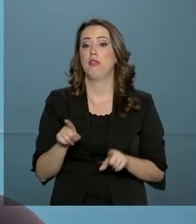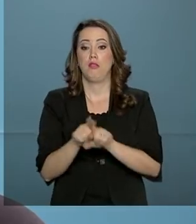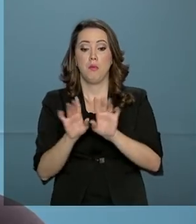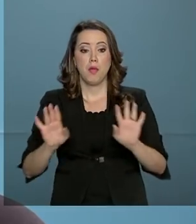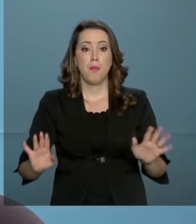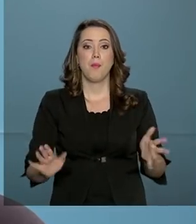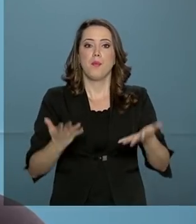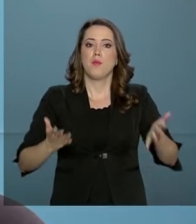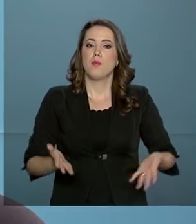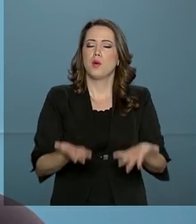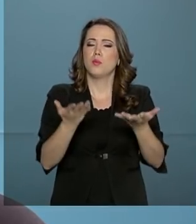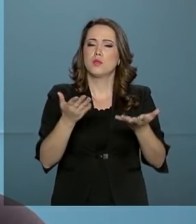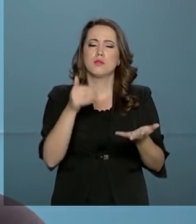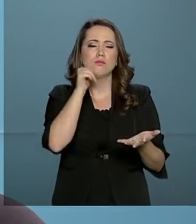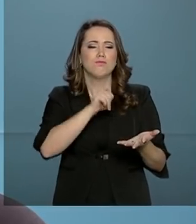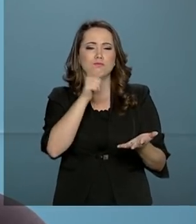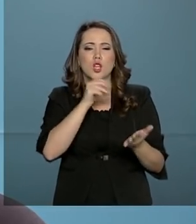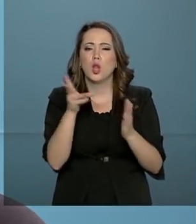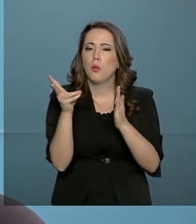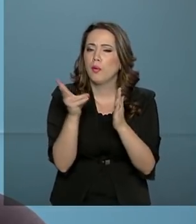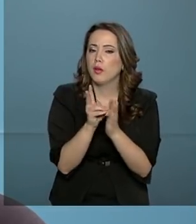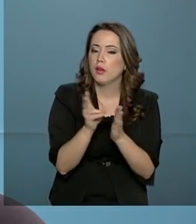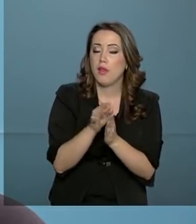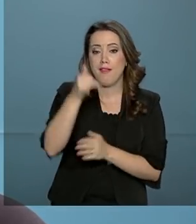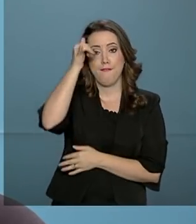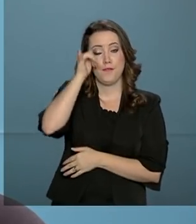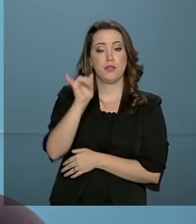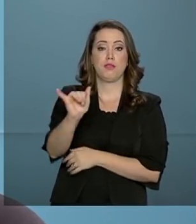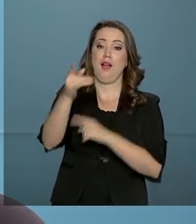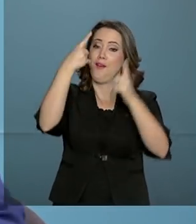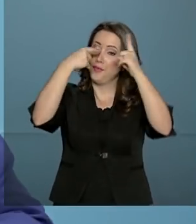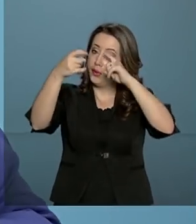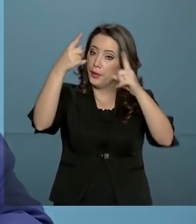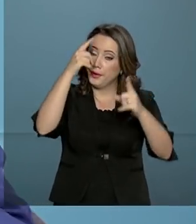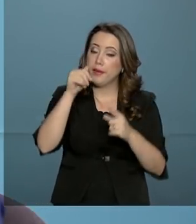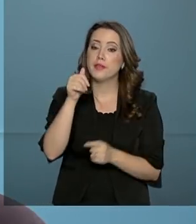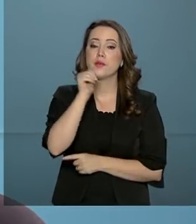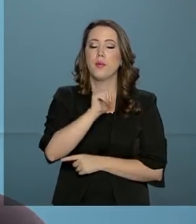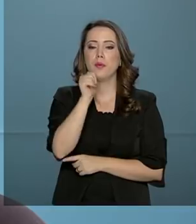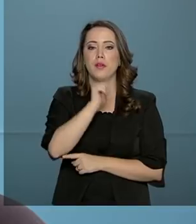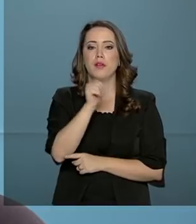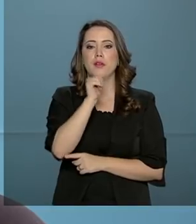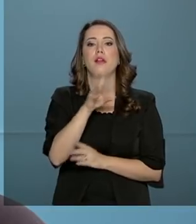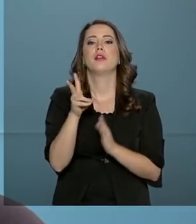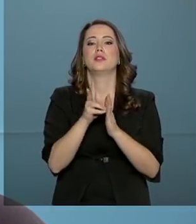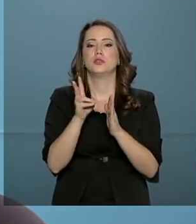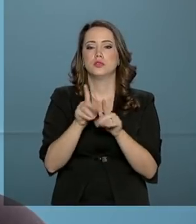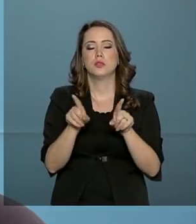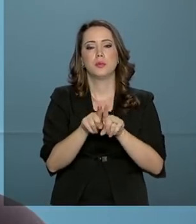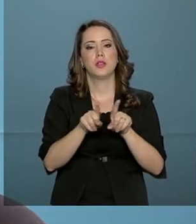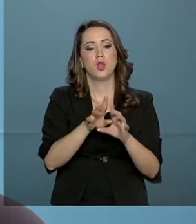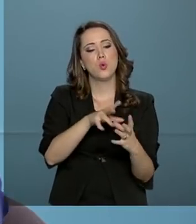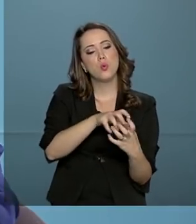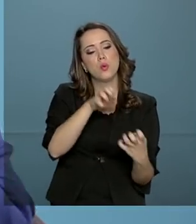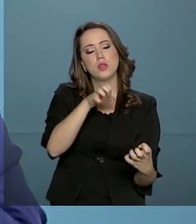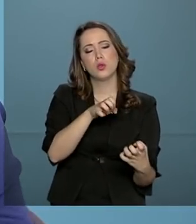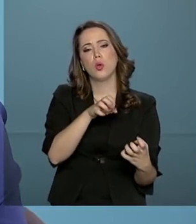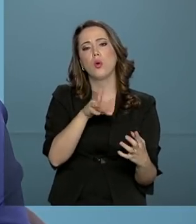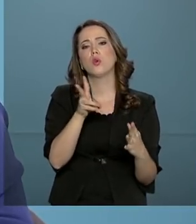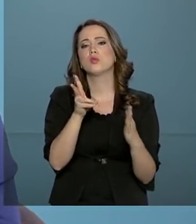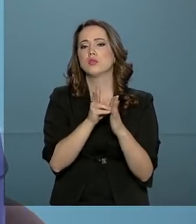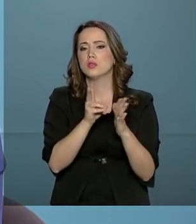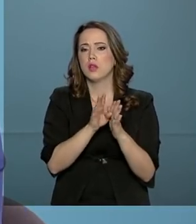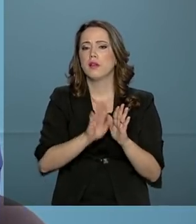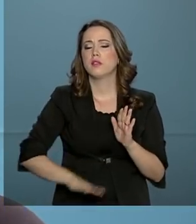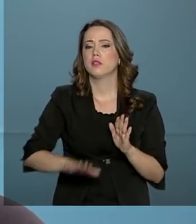Nós vamos estar trabalhando o combate à violência contra a mulher indígena que existe em comunidades indígenas. O idoso indígena, a criança